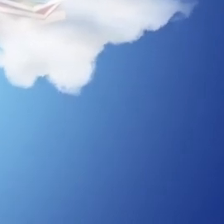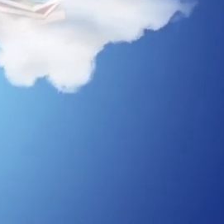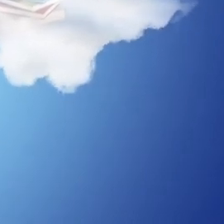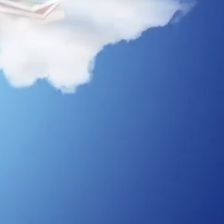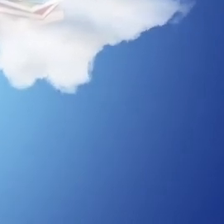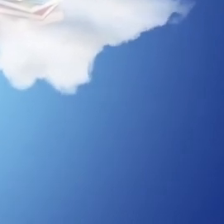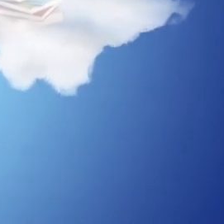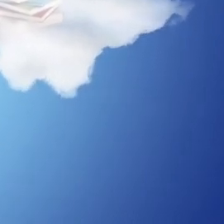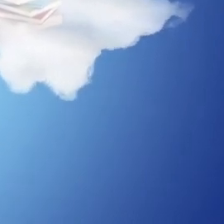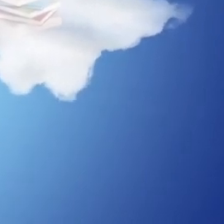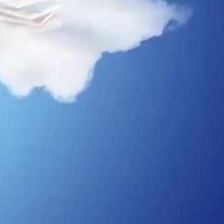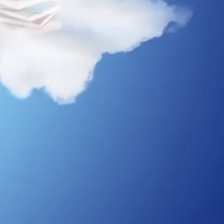bye, students.